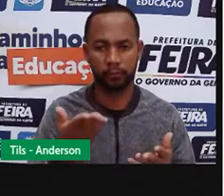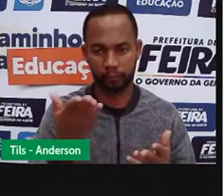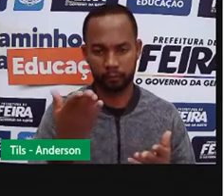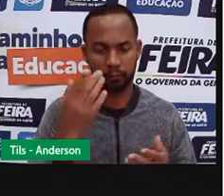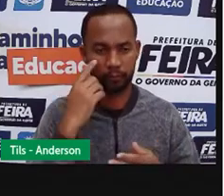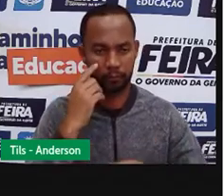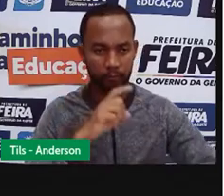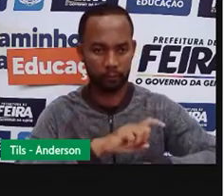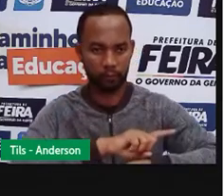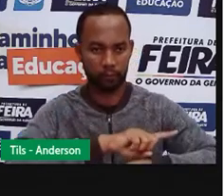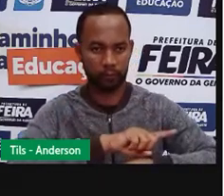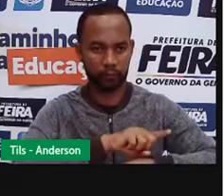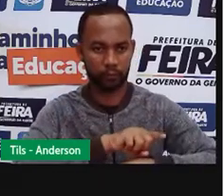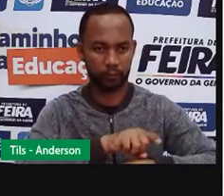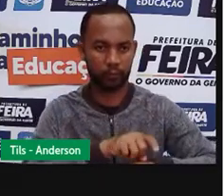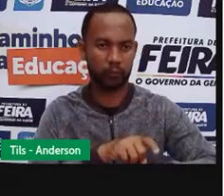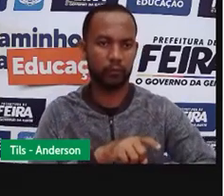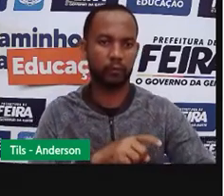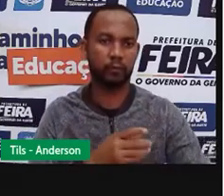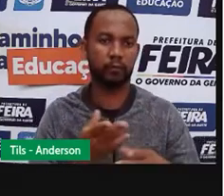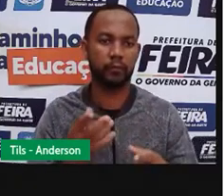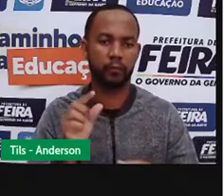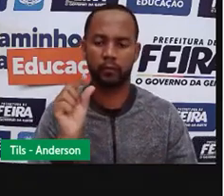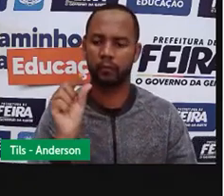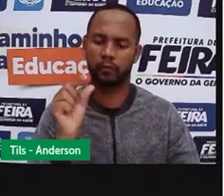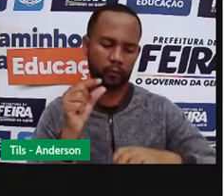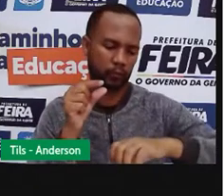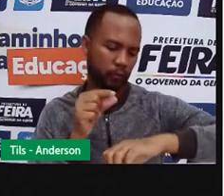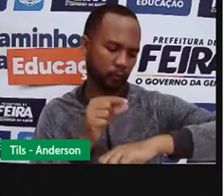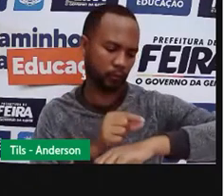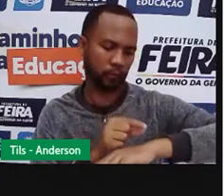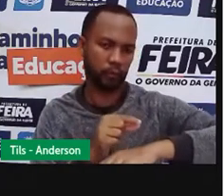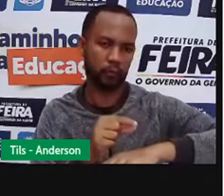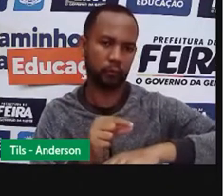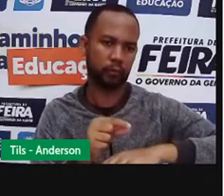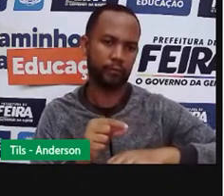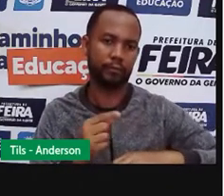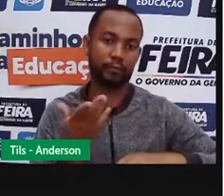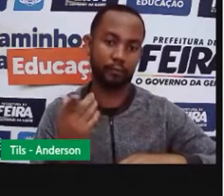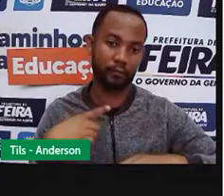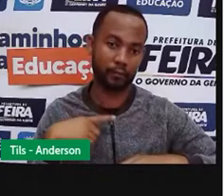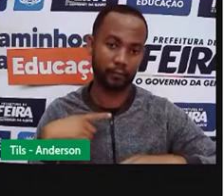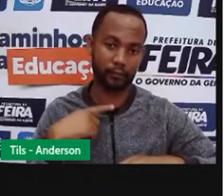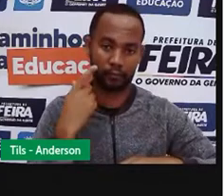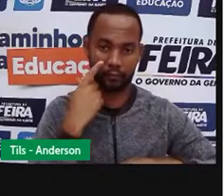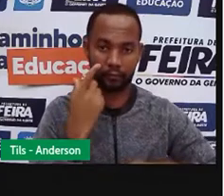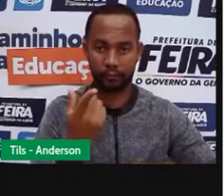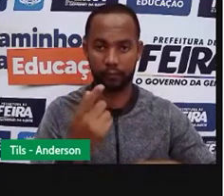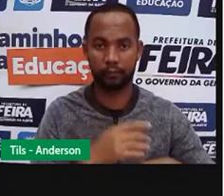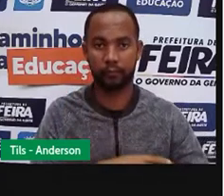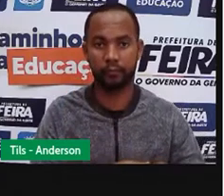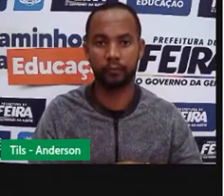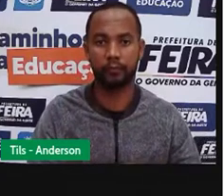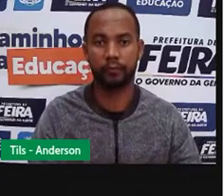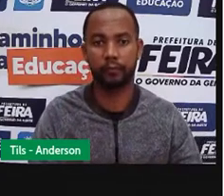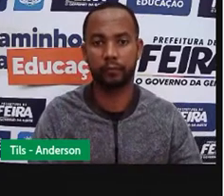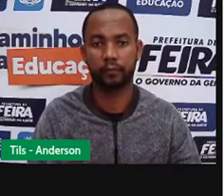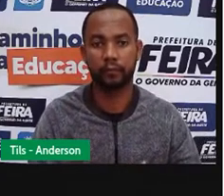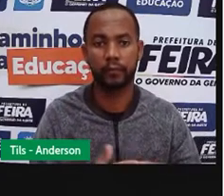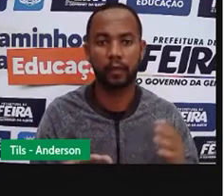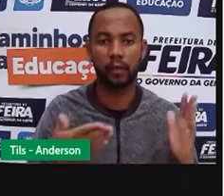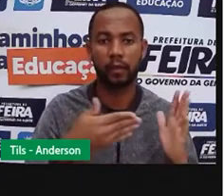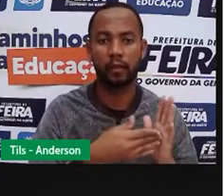ponteiro funcionam a pilha, a bateriazinha que a gente compra no mercado, no armarinho. Até